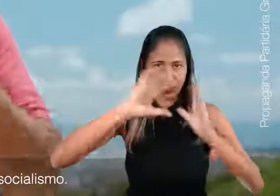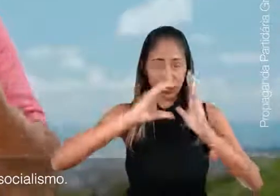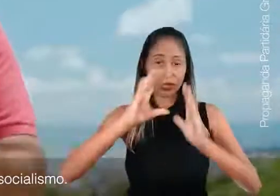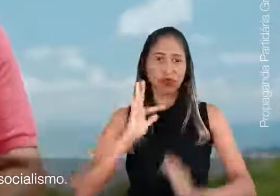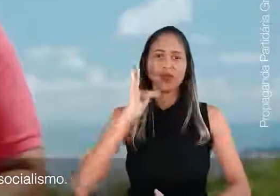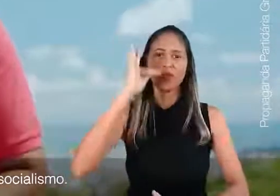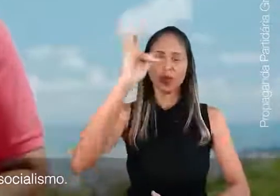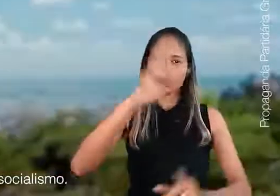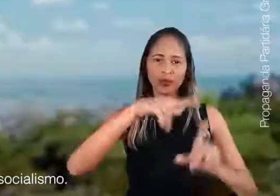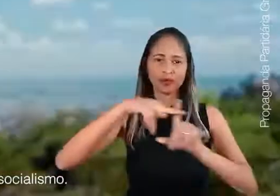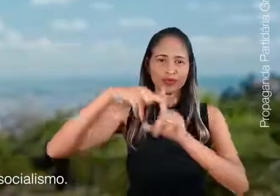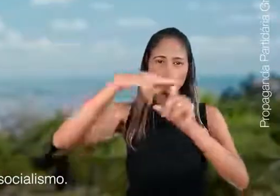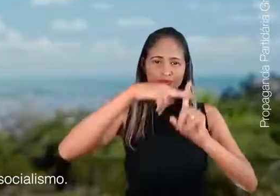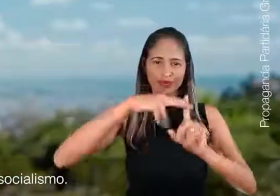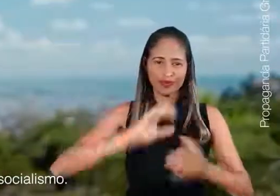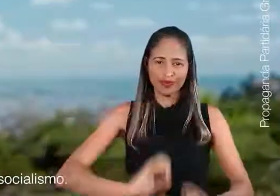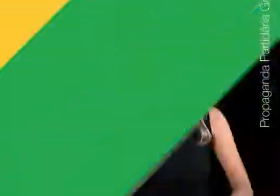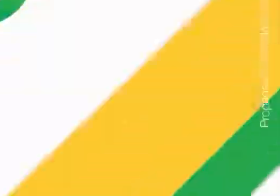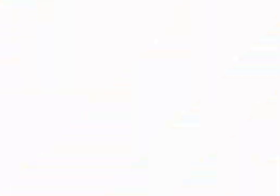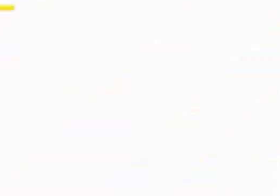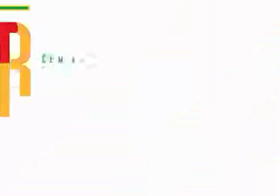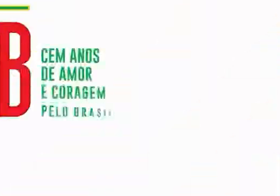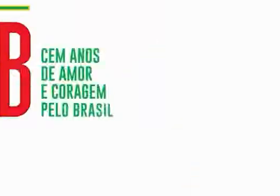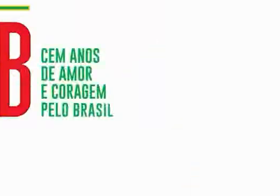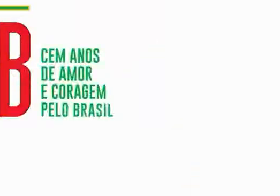Somos o partido do futuro, do socialismo.